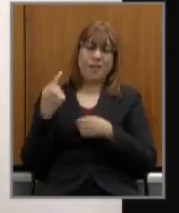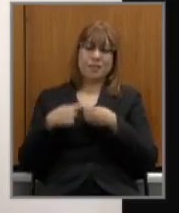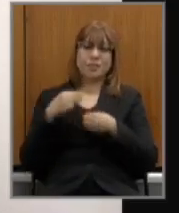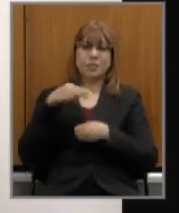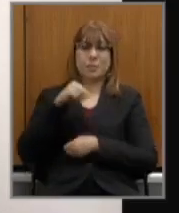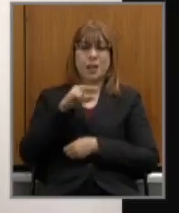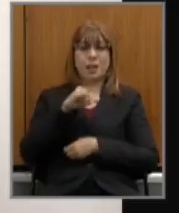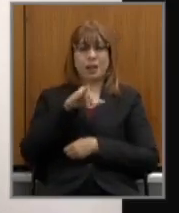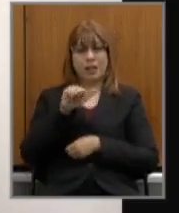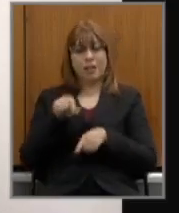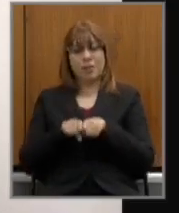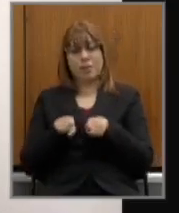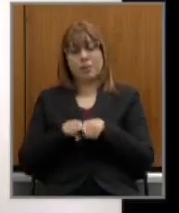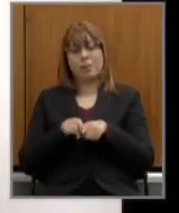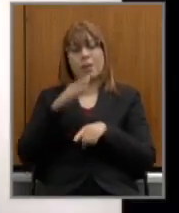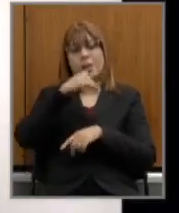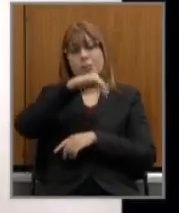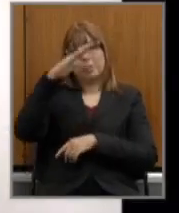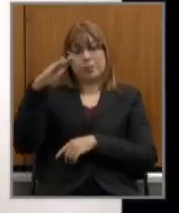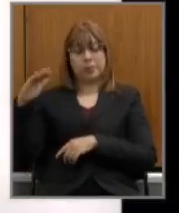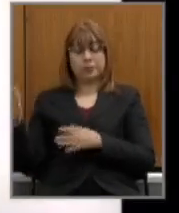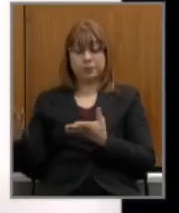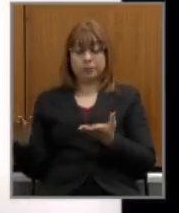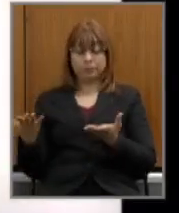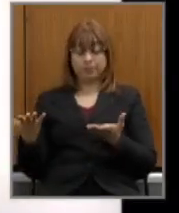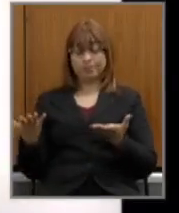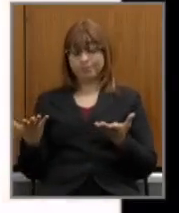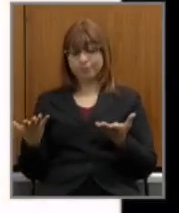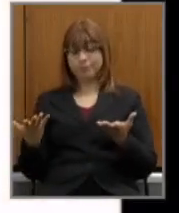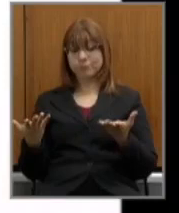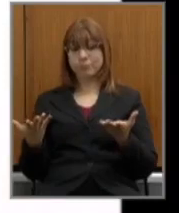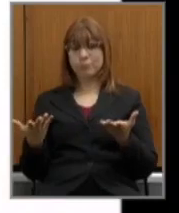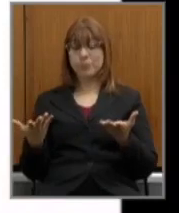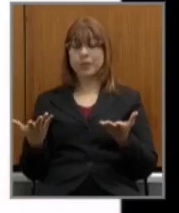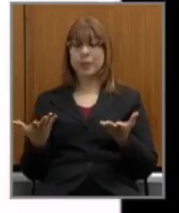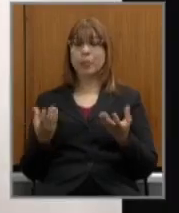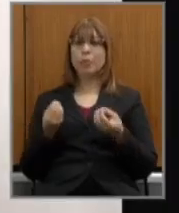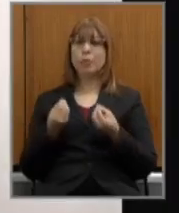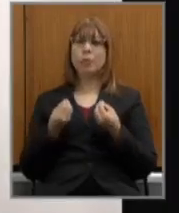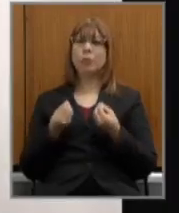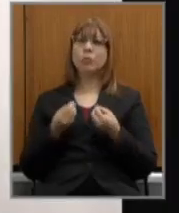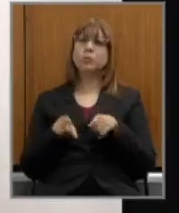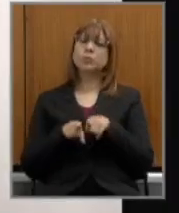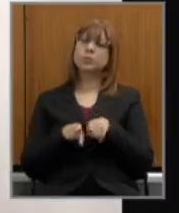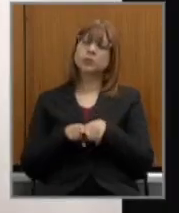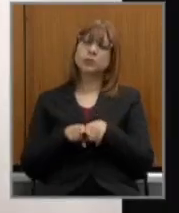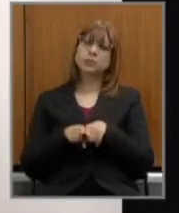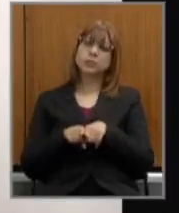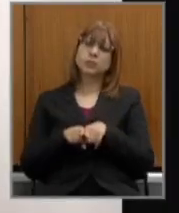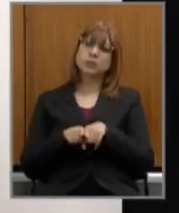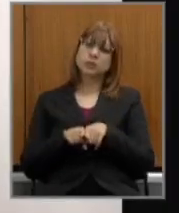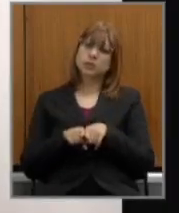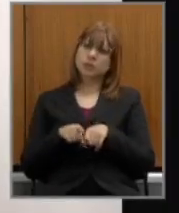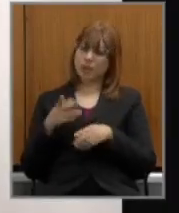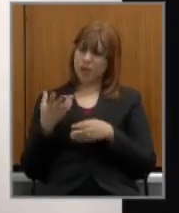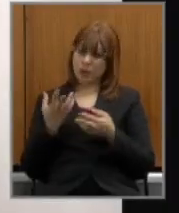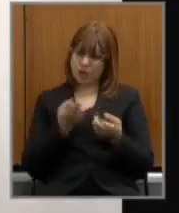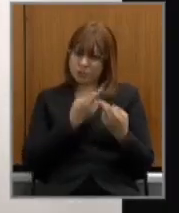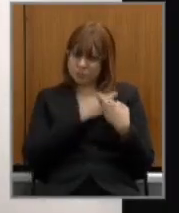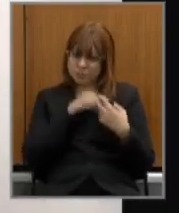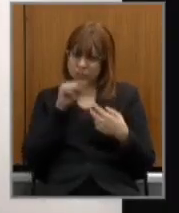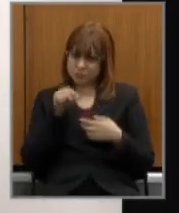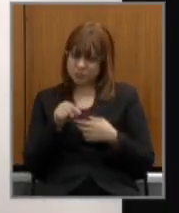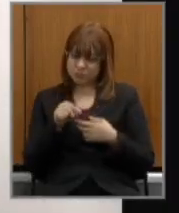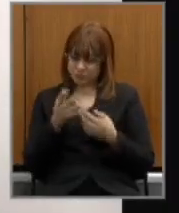porque é muito fácil colocar a questão da crise fiscal nas costas do servidor público mas e dos